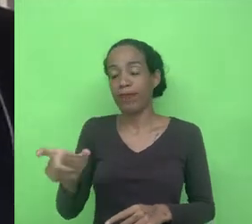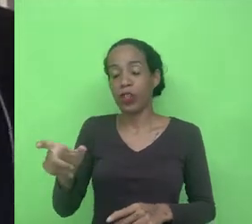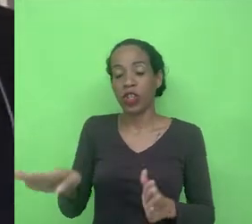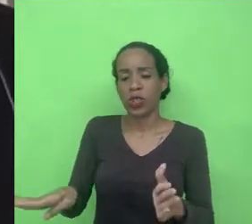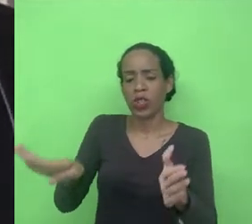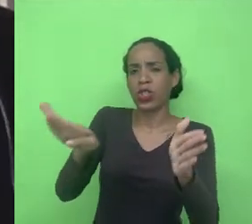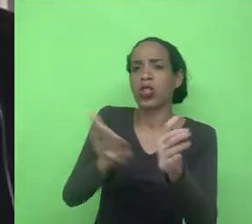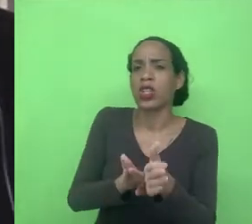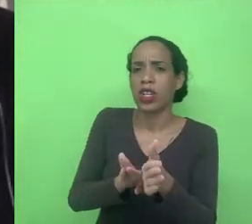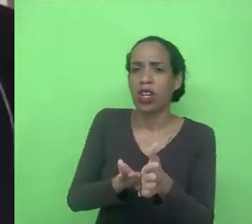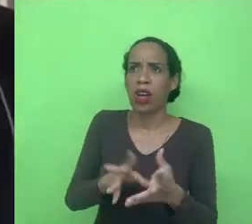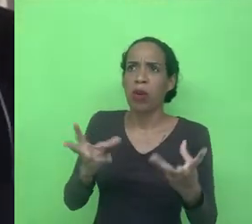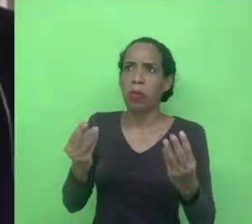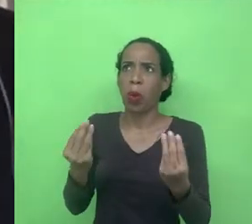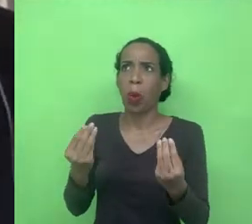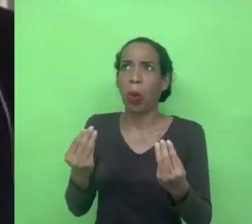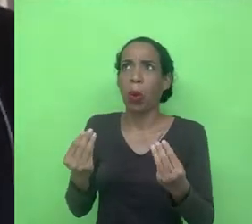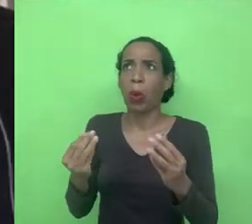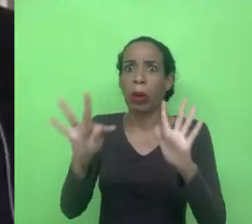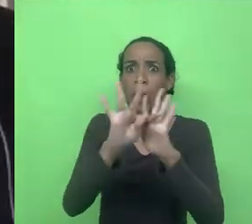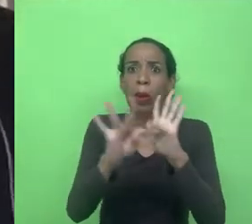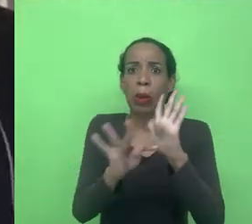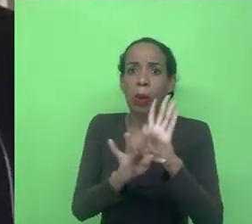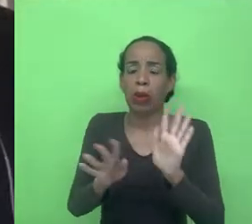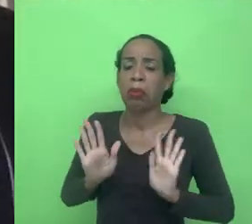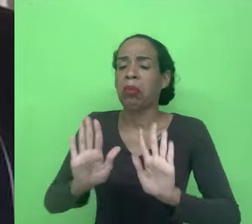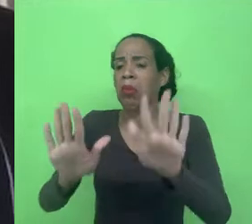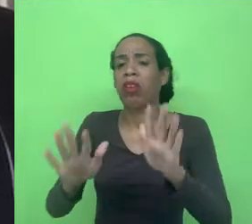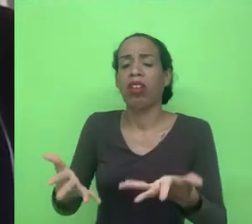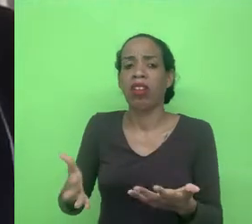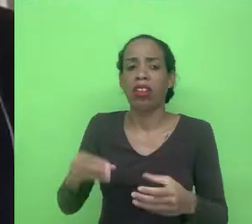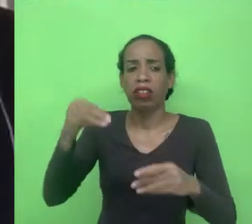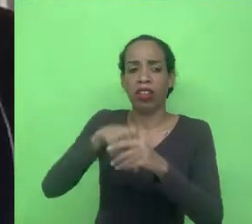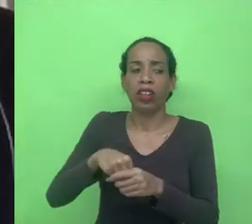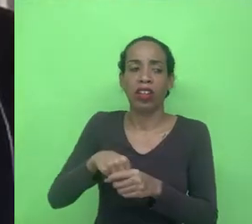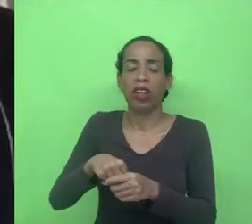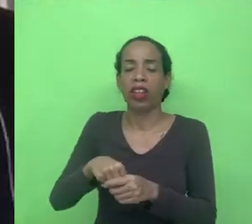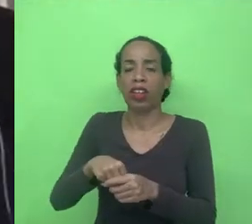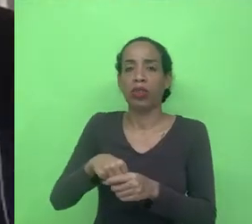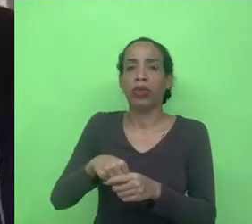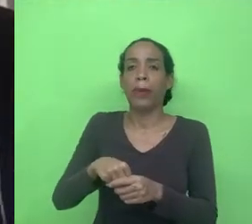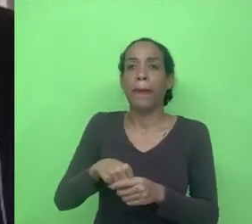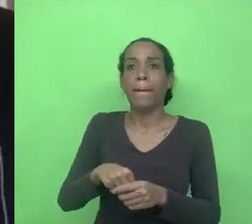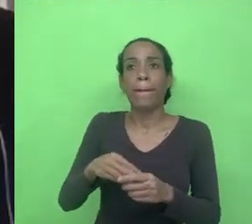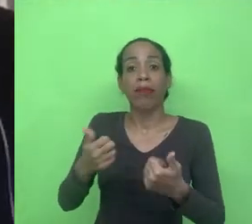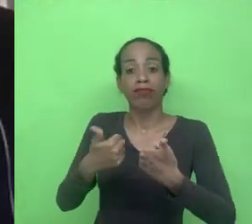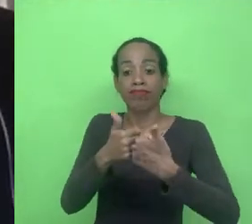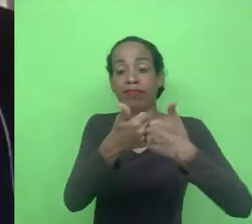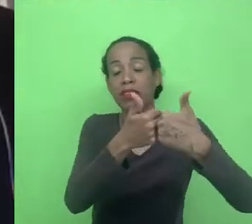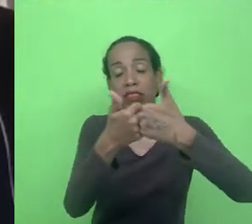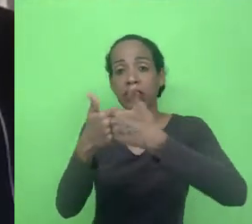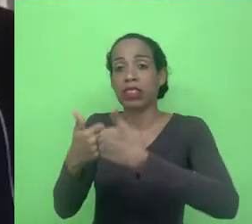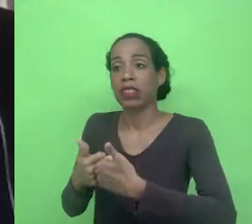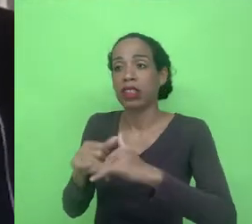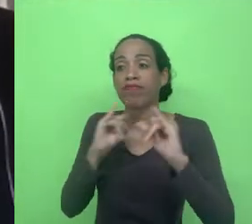muitas teorias e aplicar e empurrar os atores a caberem dentro daquilo ele vai atrás dos atores como informantes